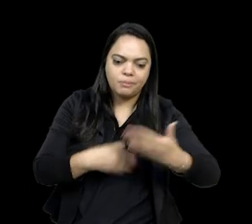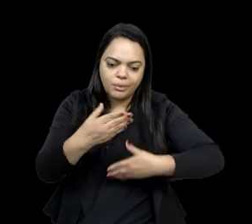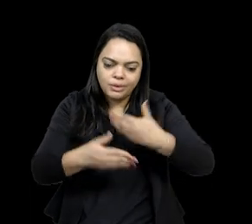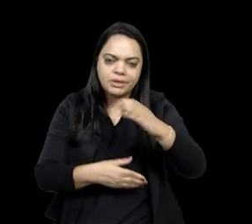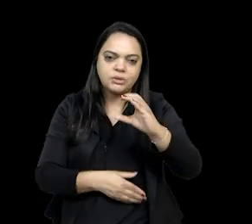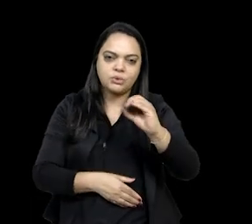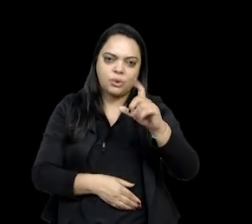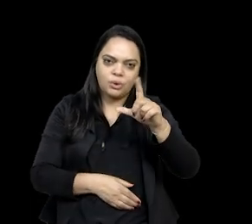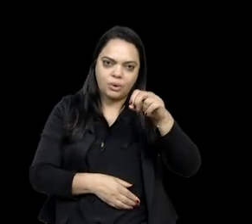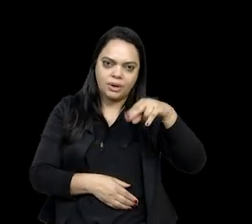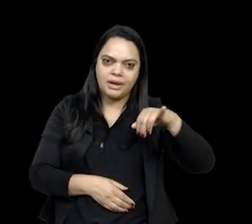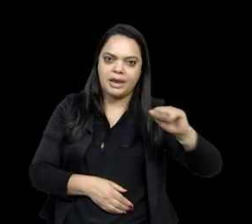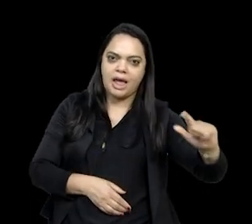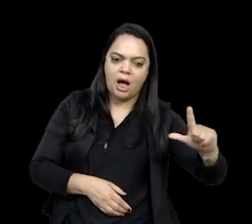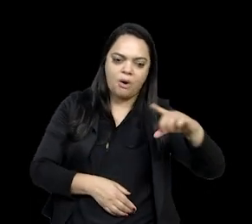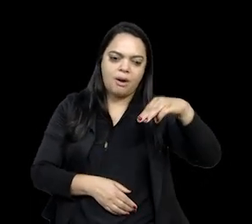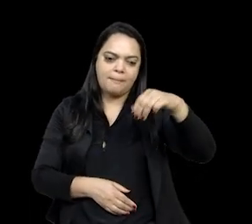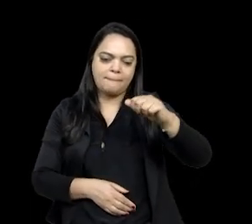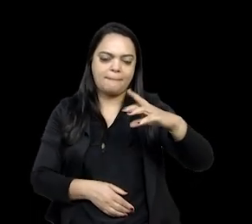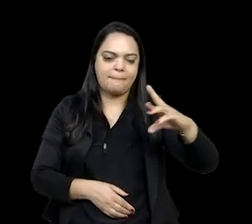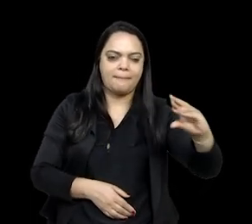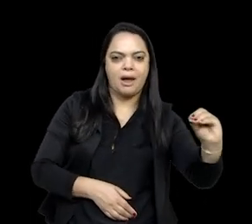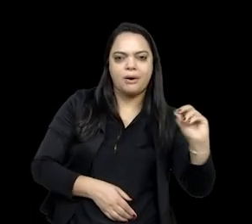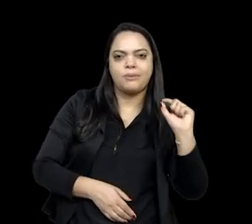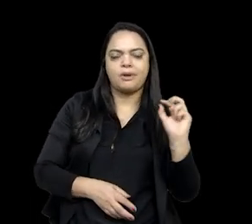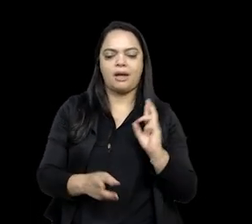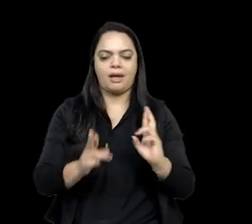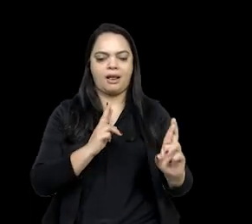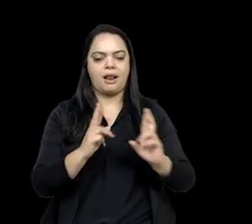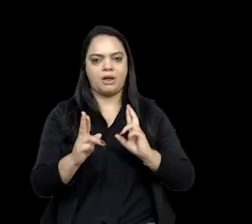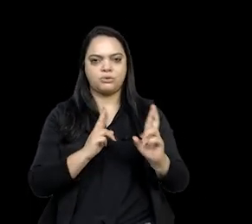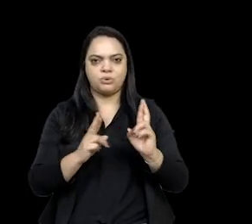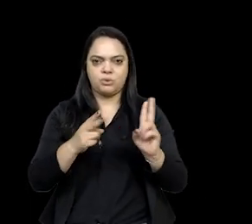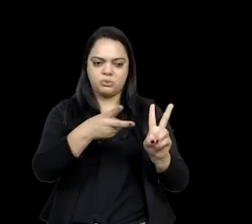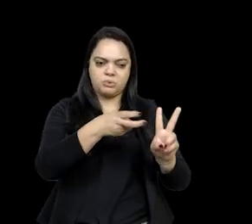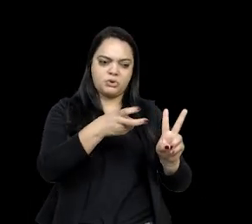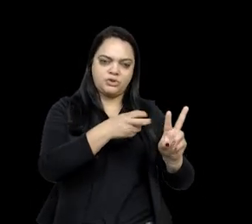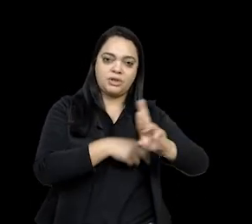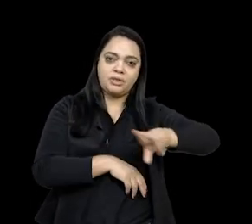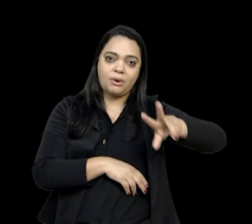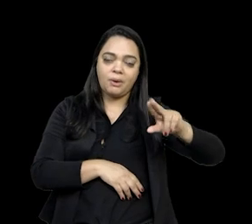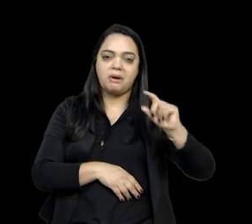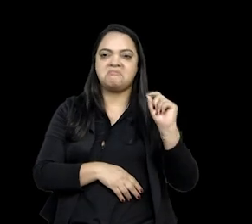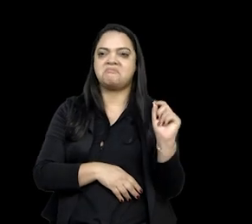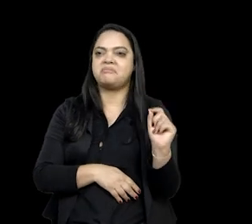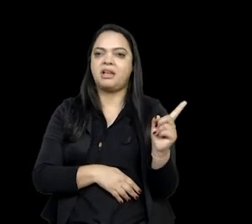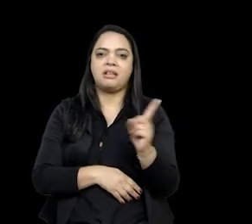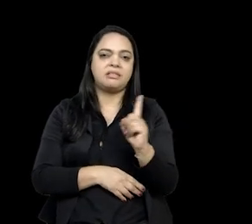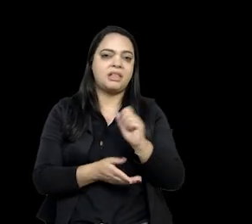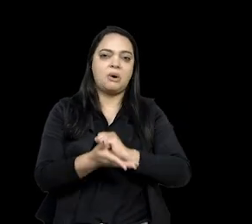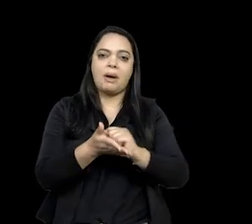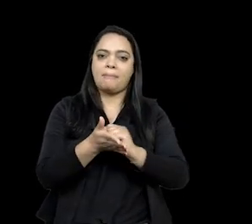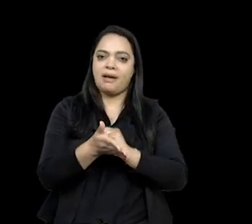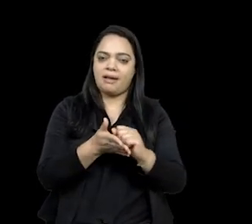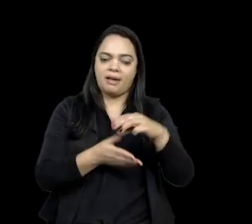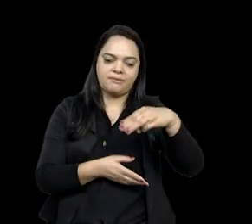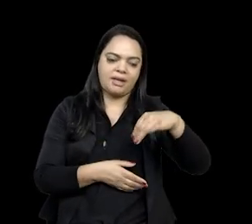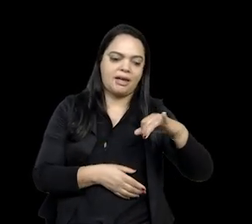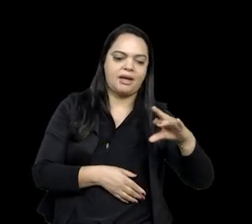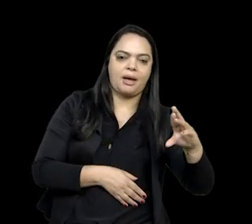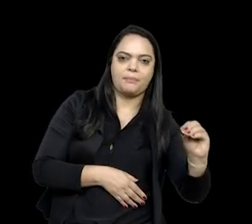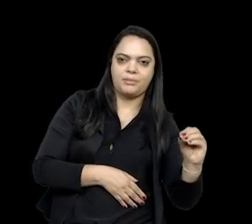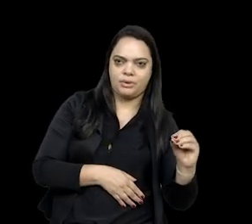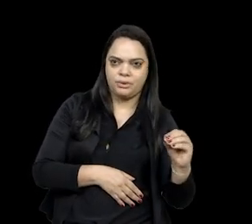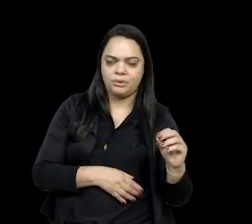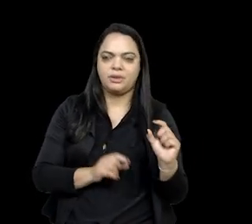macro que tinha a ver com relações com não indígenas, ela não apagava a micro identidade. Então,